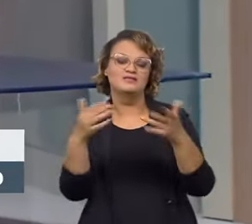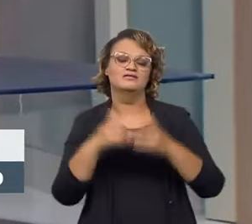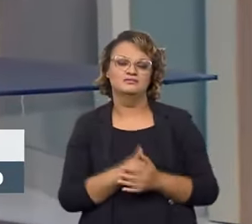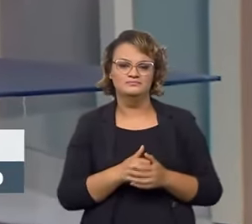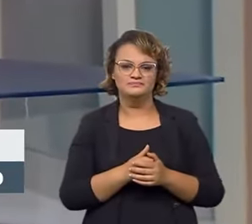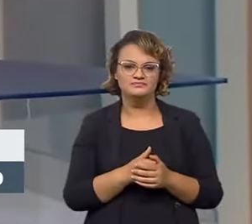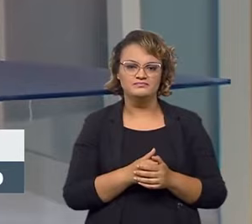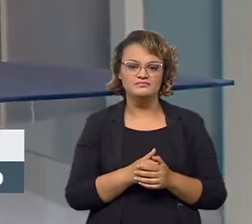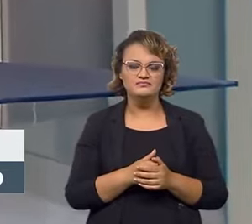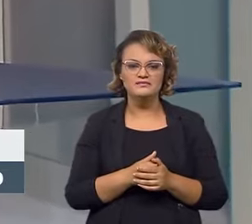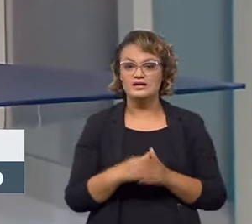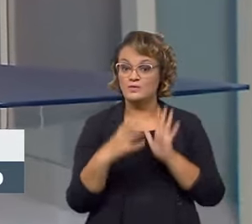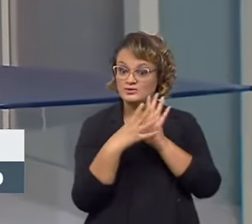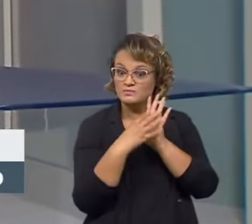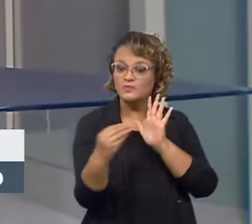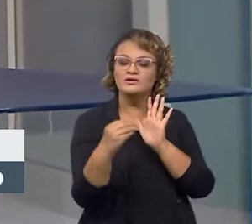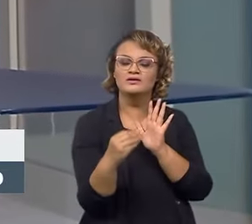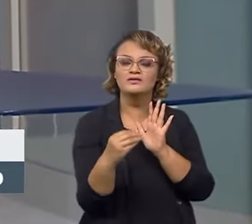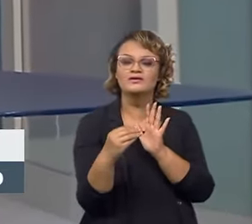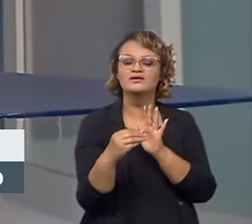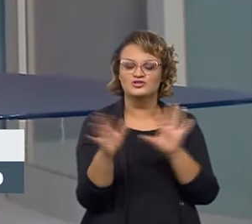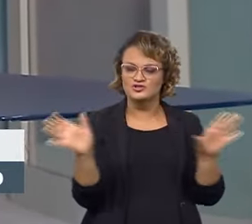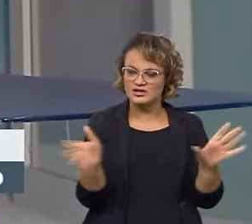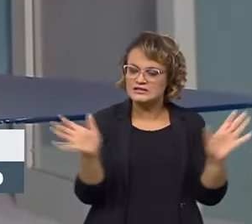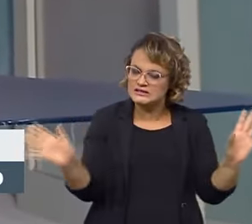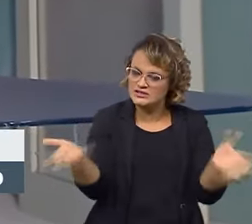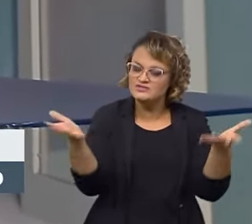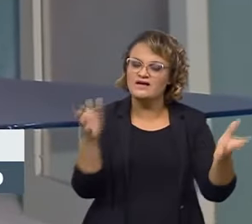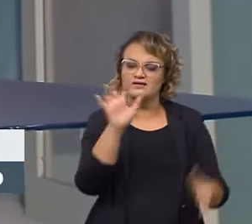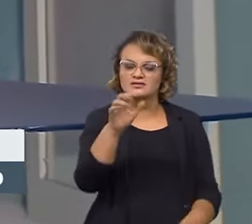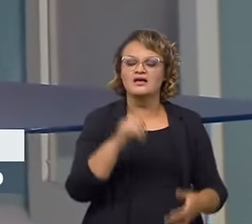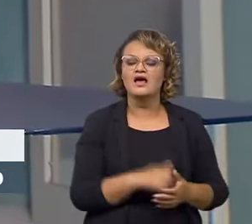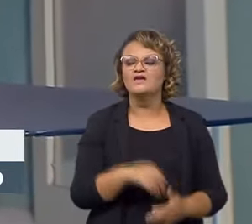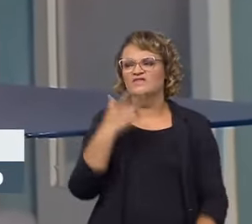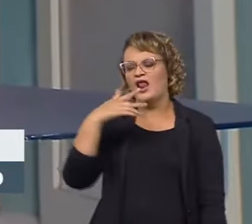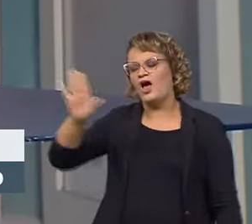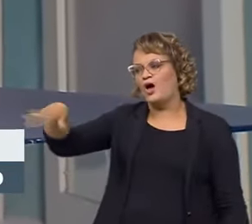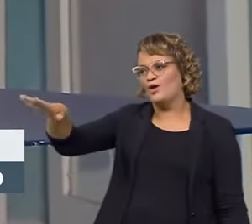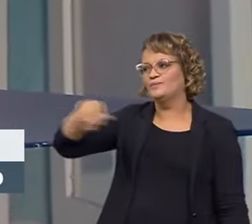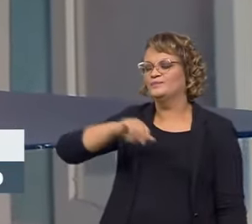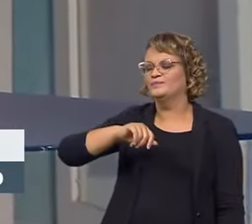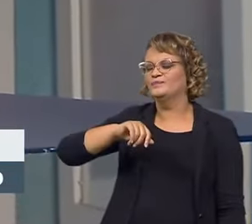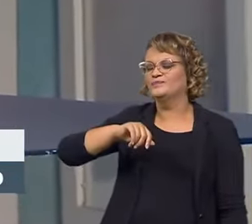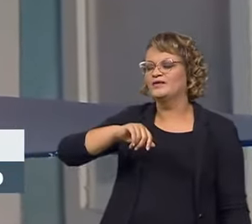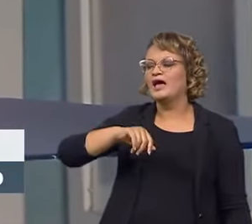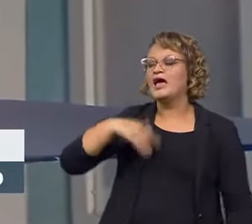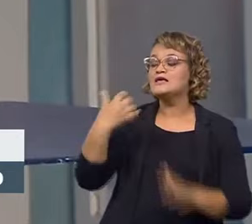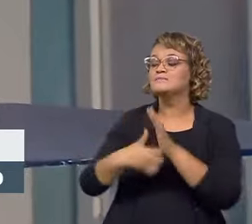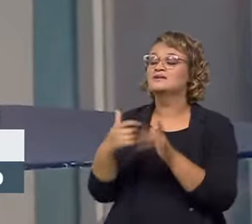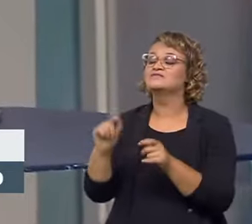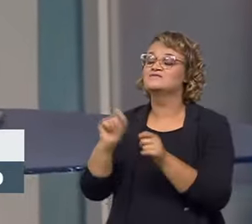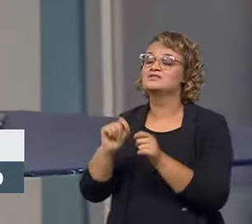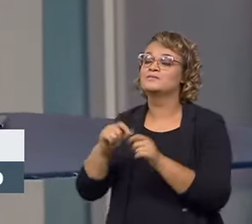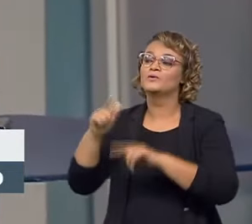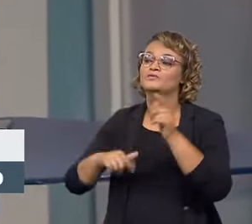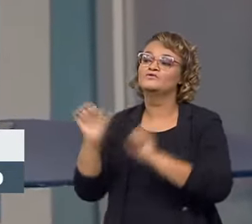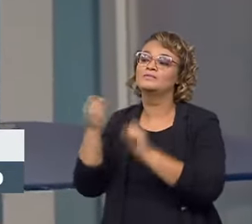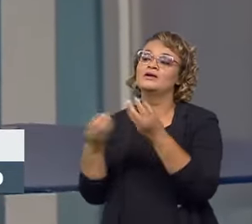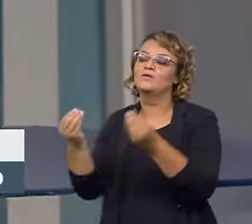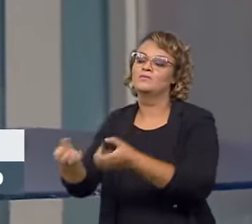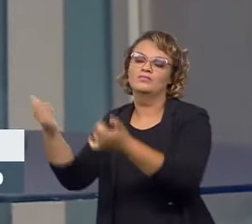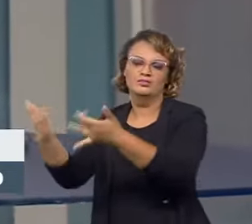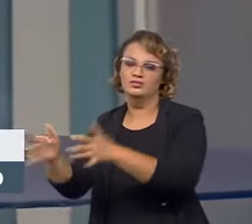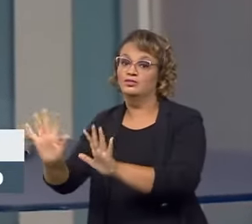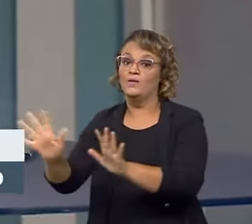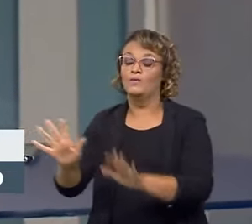com o modelo regulatório, a gente quer promover isso. Em vez de ficar dizendo para uma empresa, como ela tem que fazer o produto dela, eu tenho que dizer o